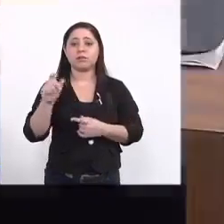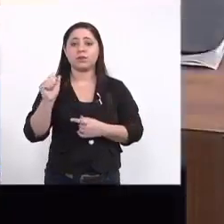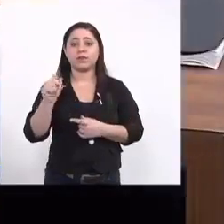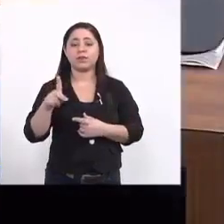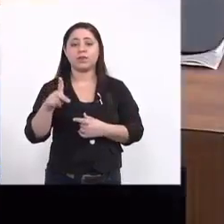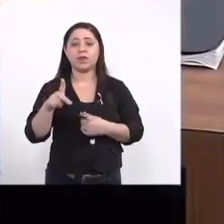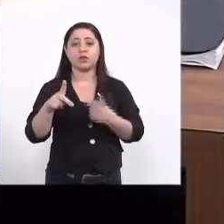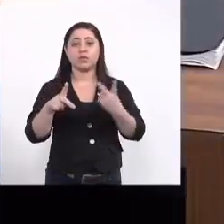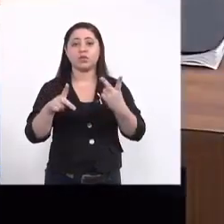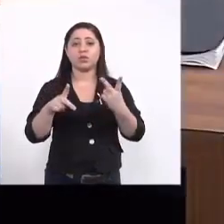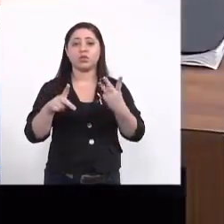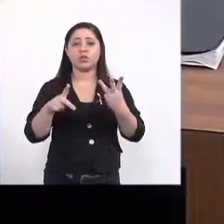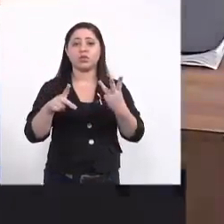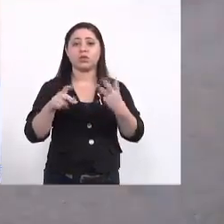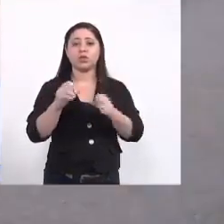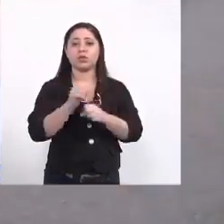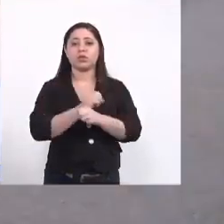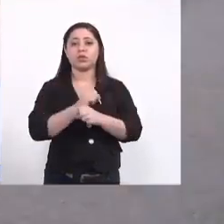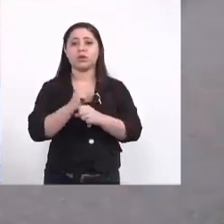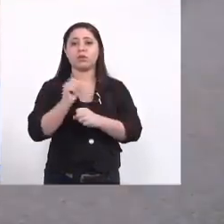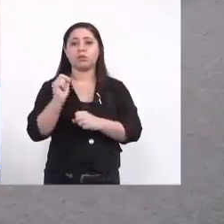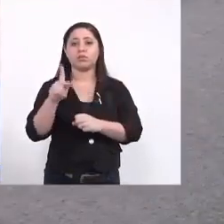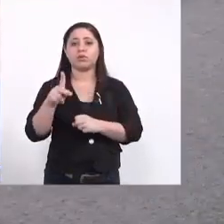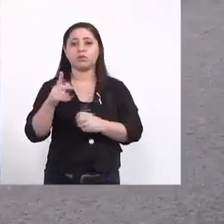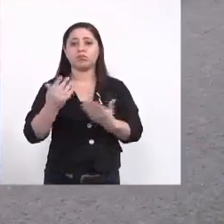em dois a três anos deputado